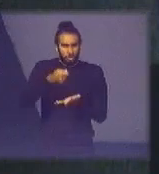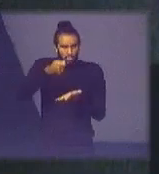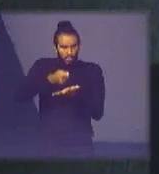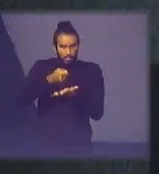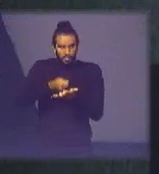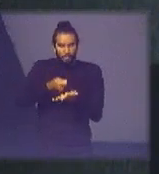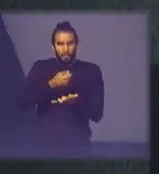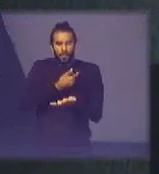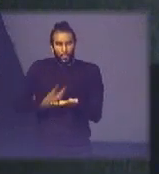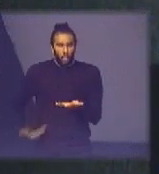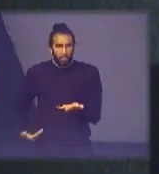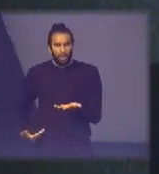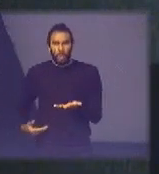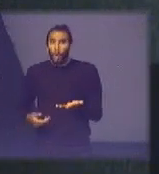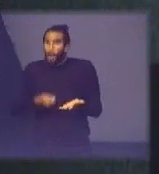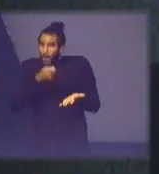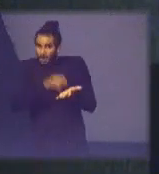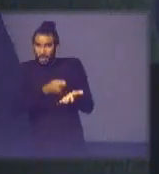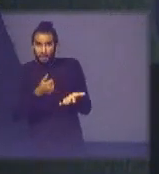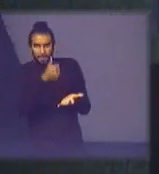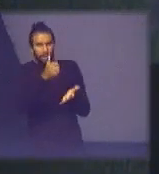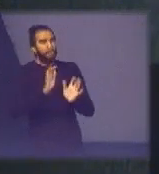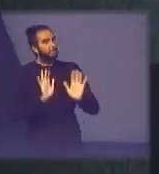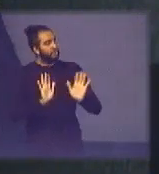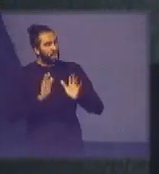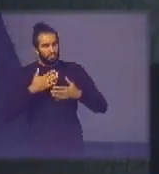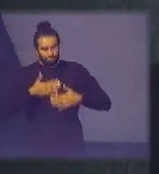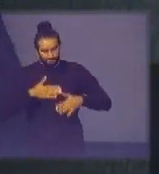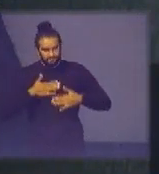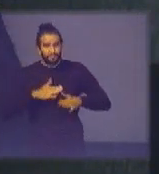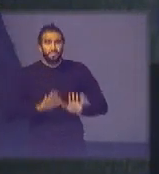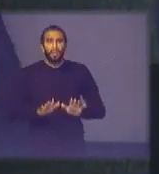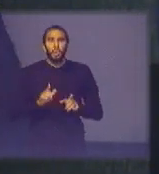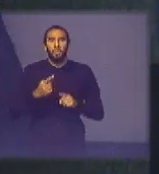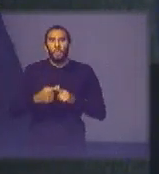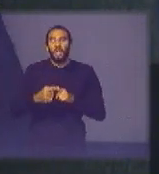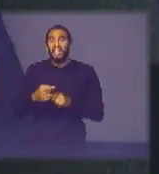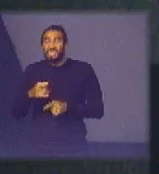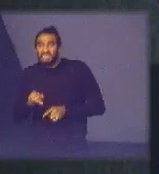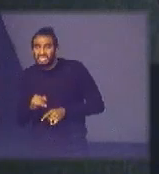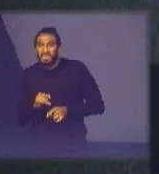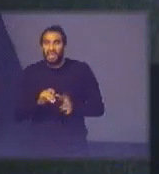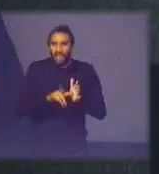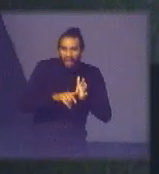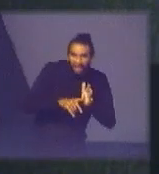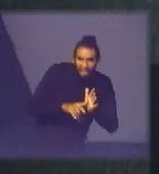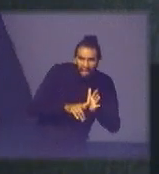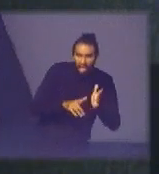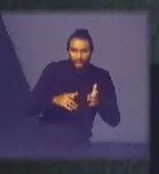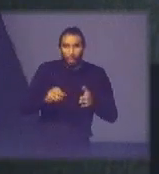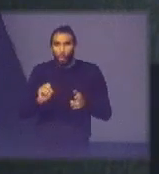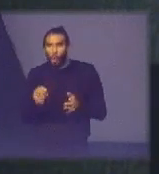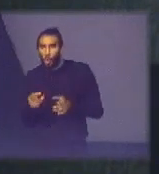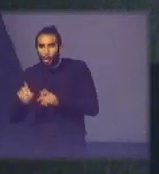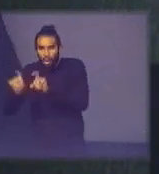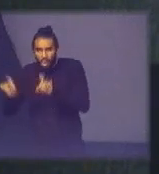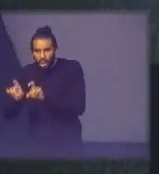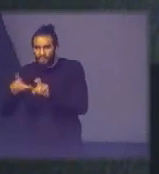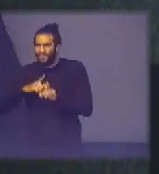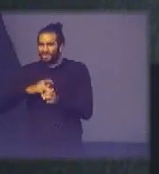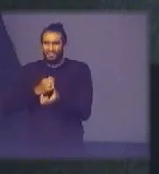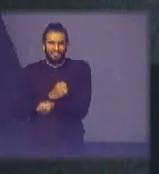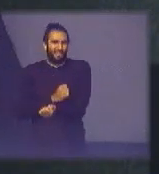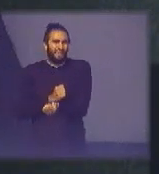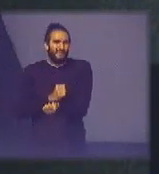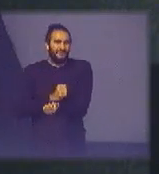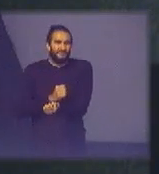vai estar comprando melhor não não porque tanto faz se é eletrônico ou não é os vícios do processo são inúmeros e vem antes